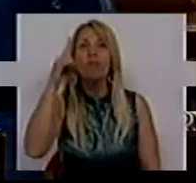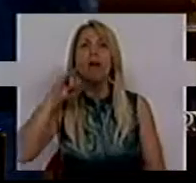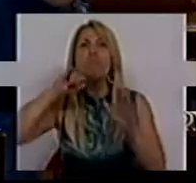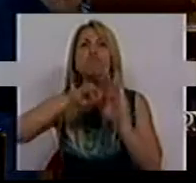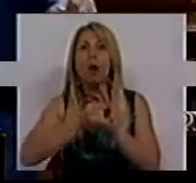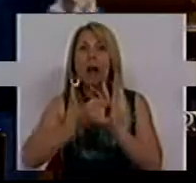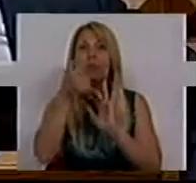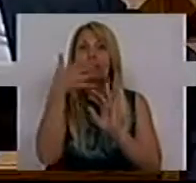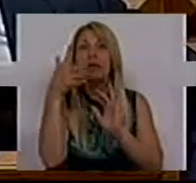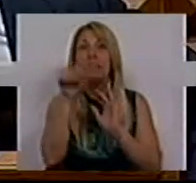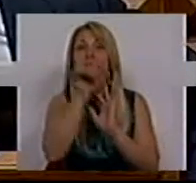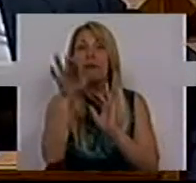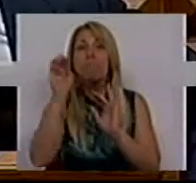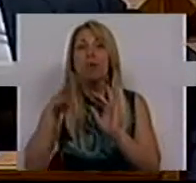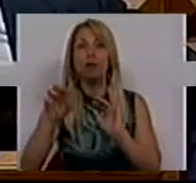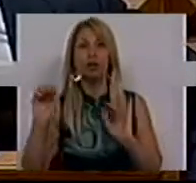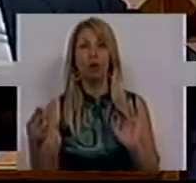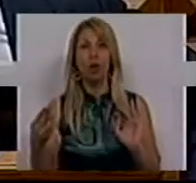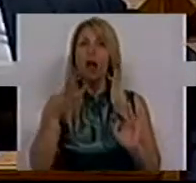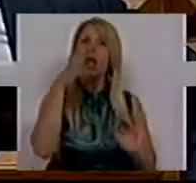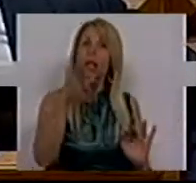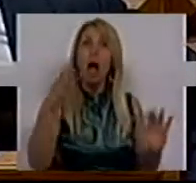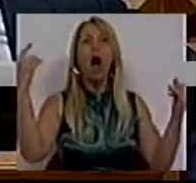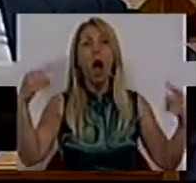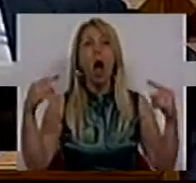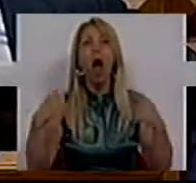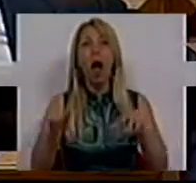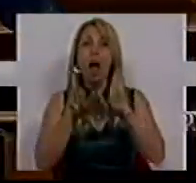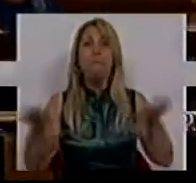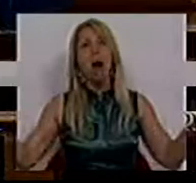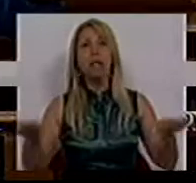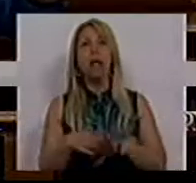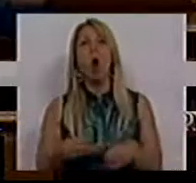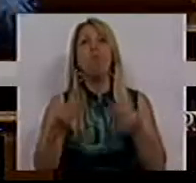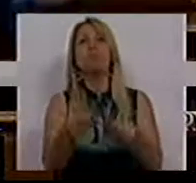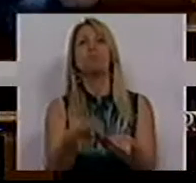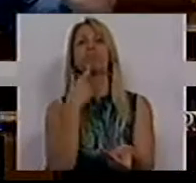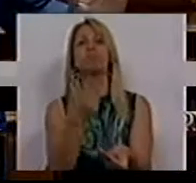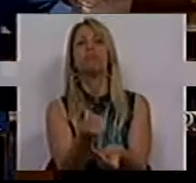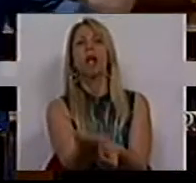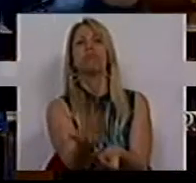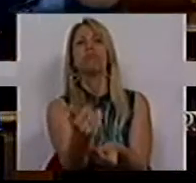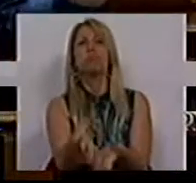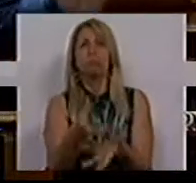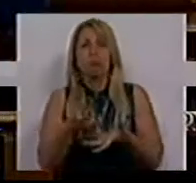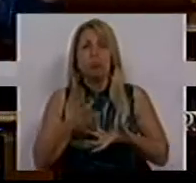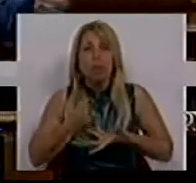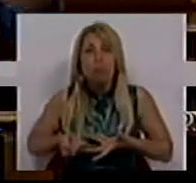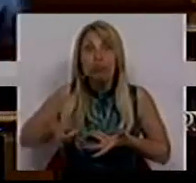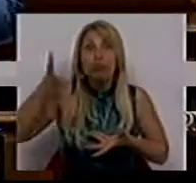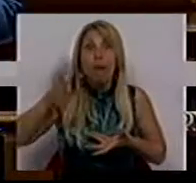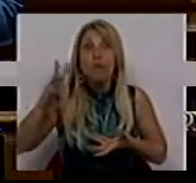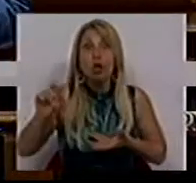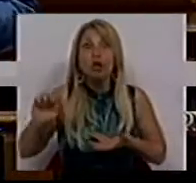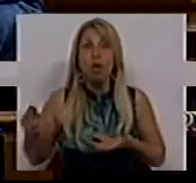milhões de euros. E que dizem-nos havia levantamentos ao balcão de centenas de milhões de euros. Não há moral nesta história. E por